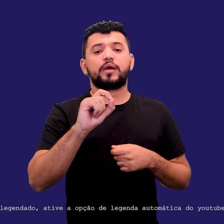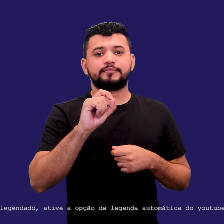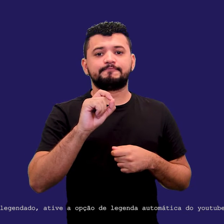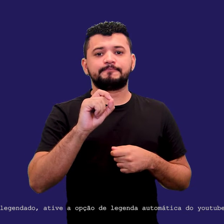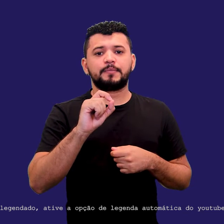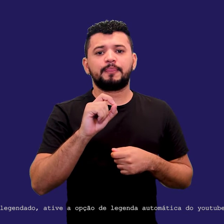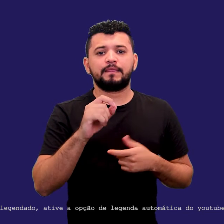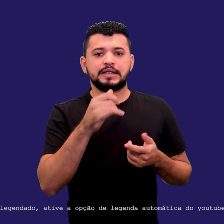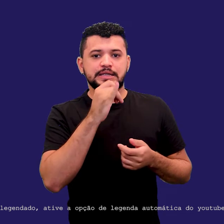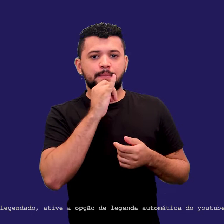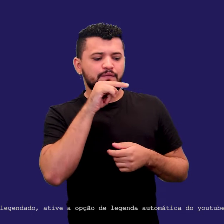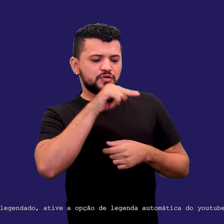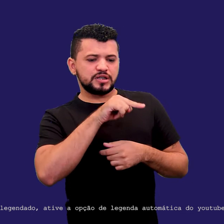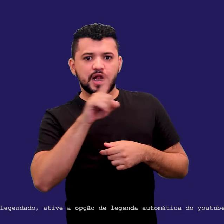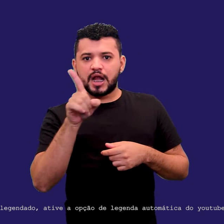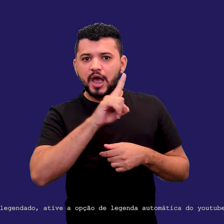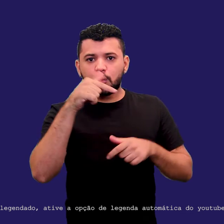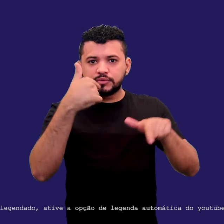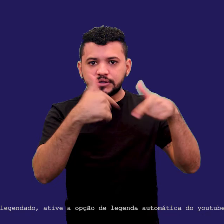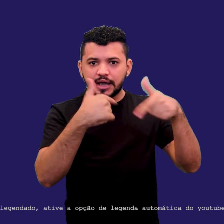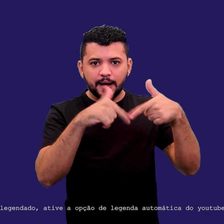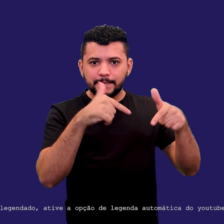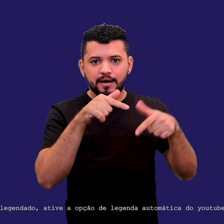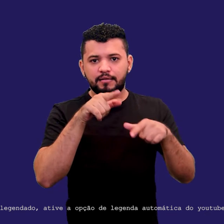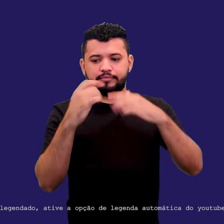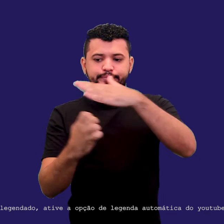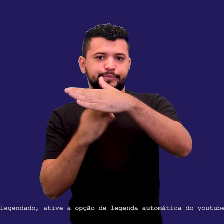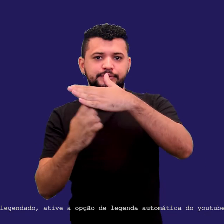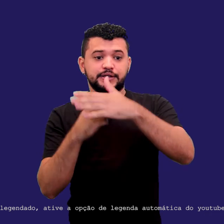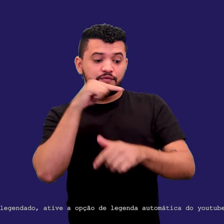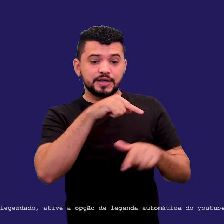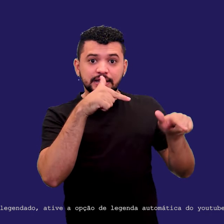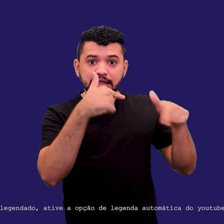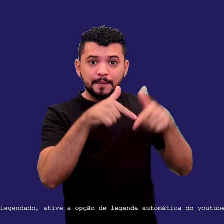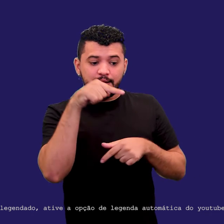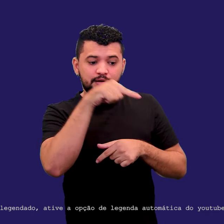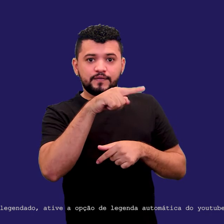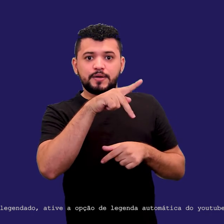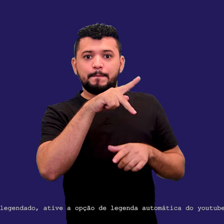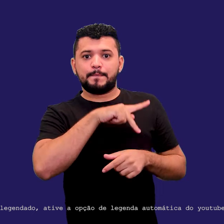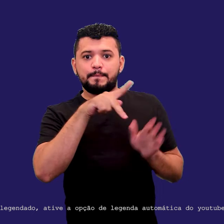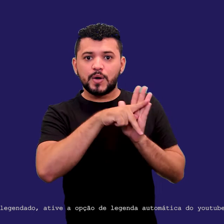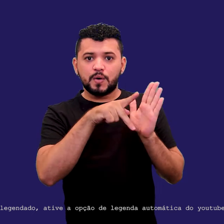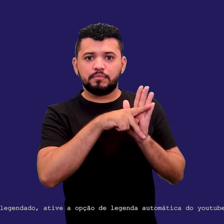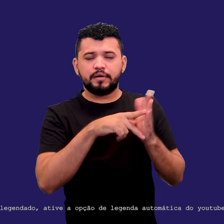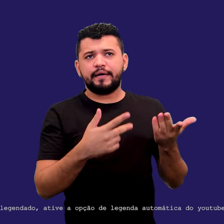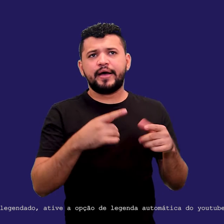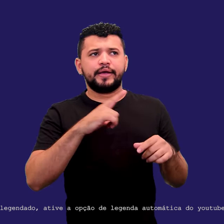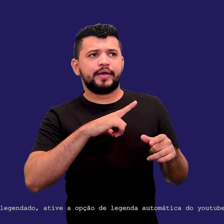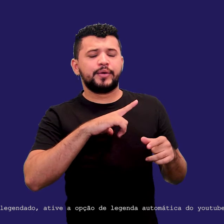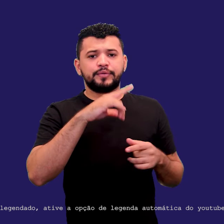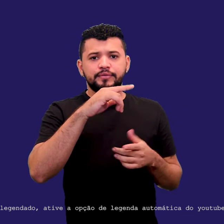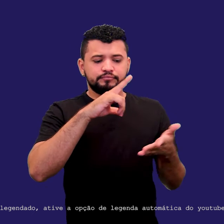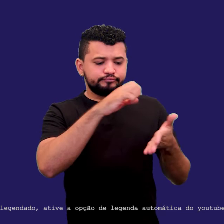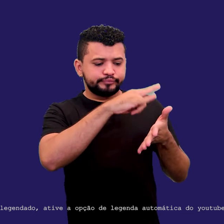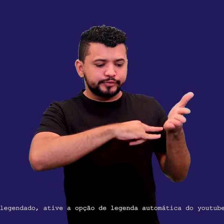empresas, elas trabalham para elas mesmas. Ah, mas eu tenho carteira assinada, então eu trabalho para uma determinada